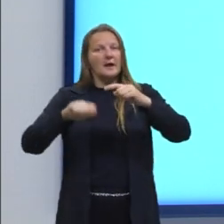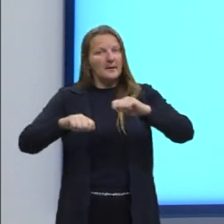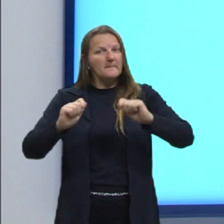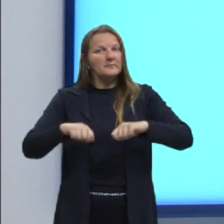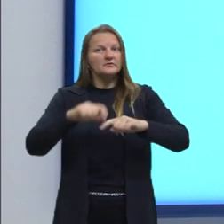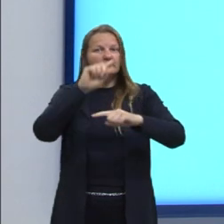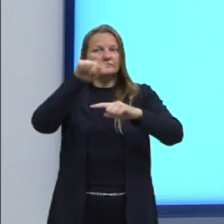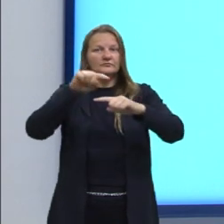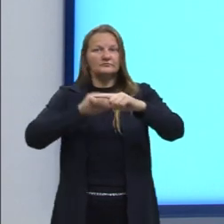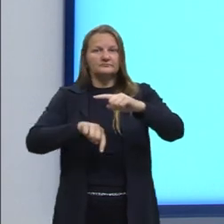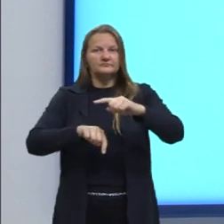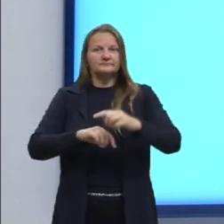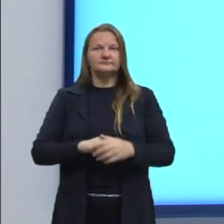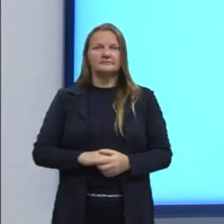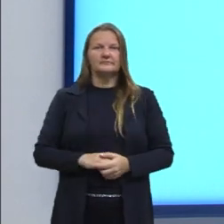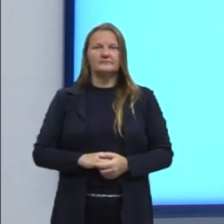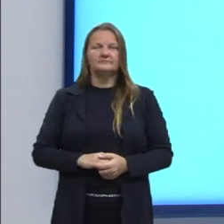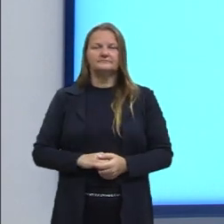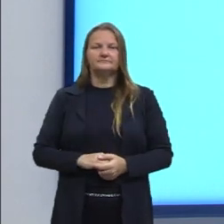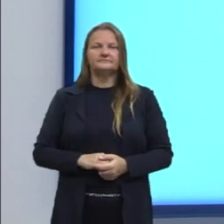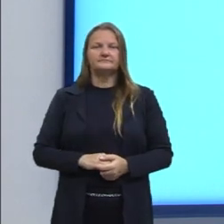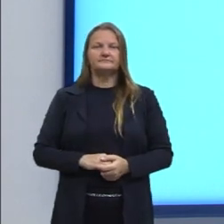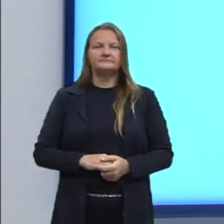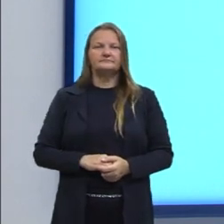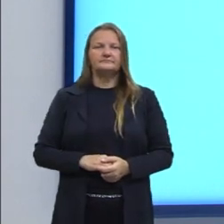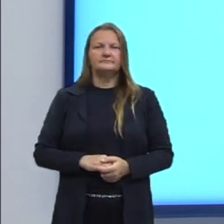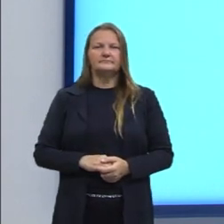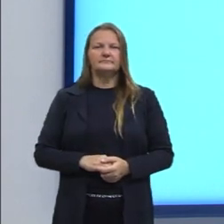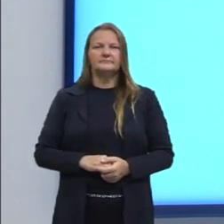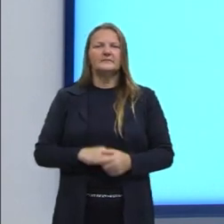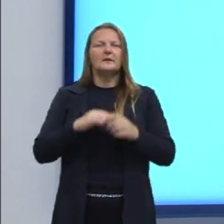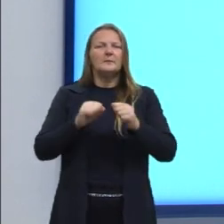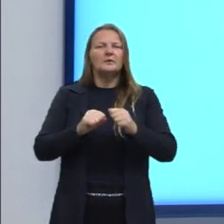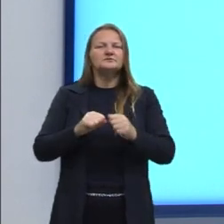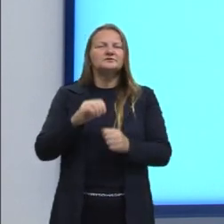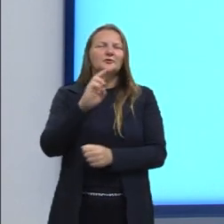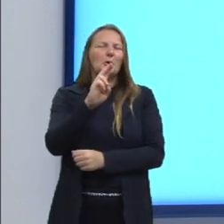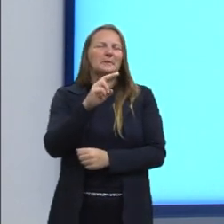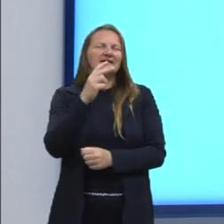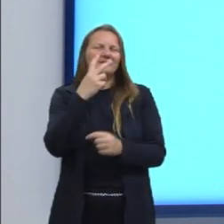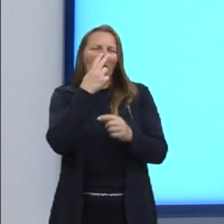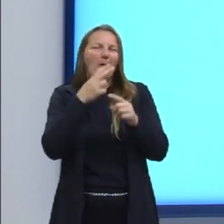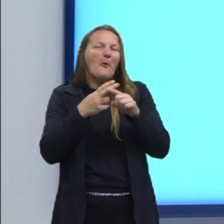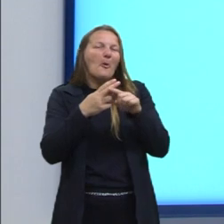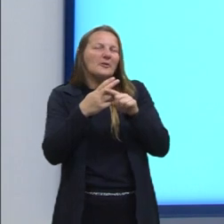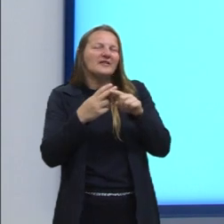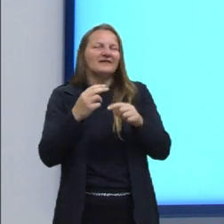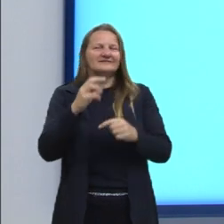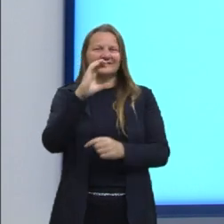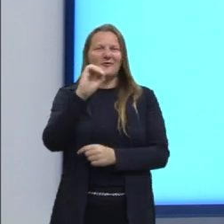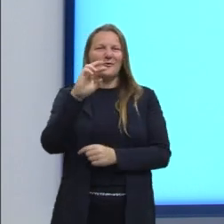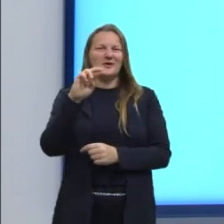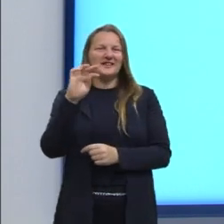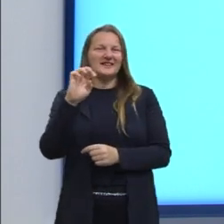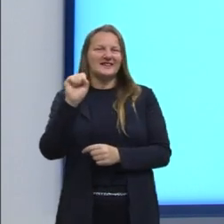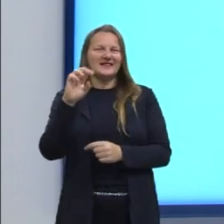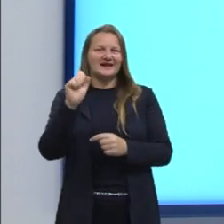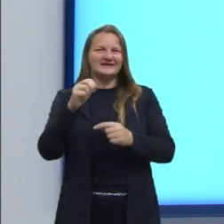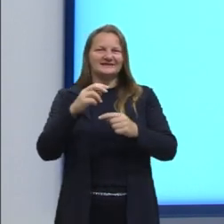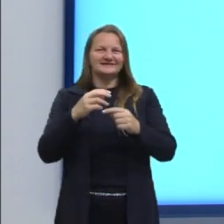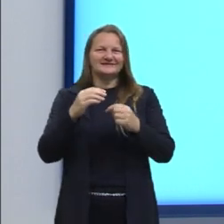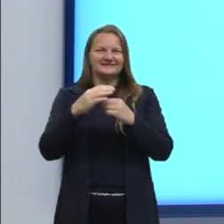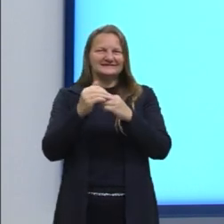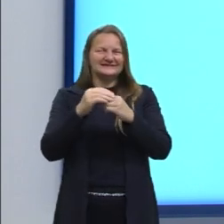simplificar. O que a gente costuma falar, ah, pode cortar. Numerador vai restar o número 1, porque foi